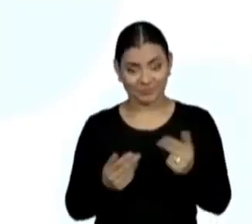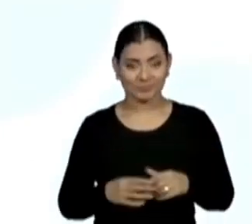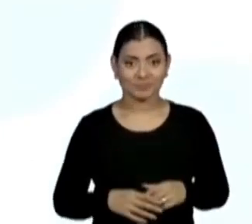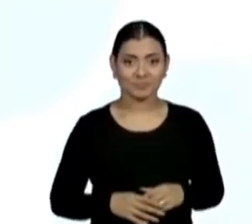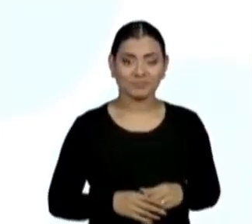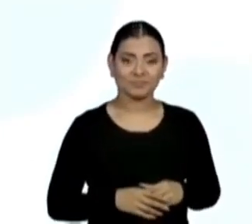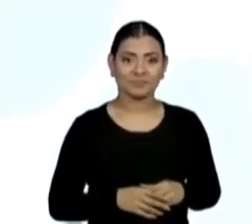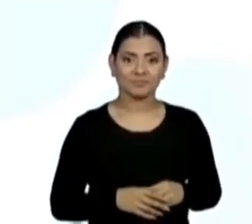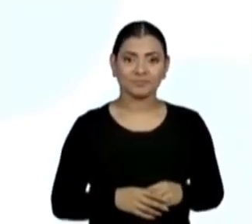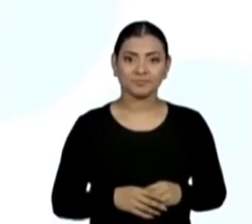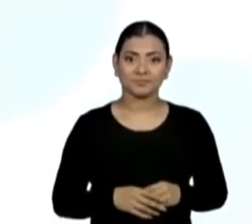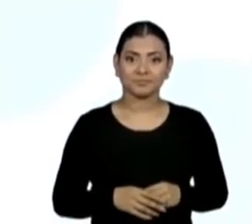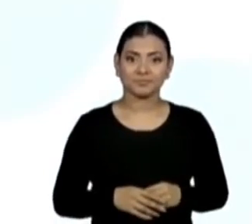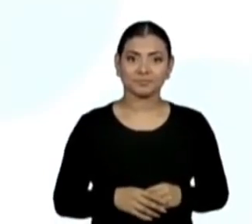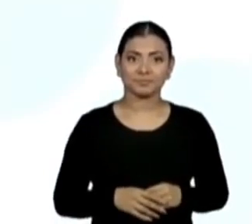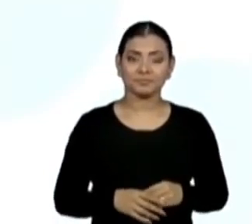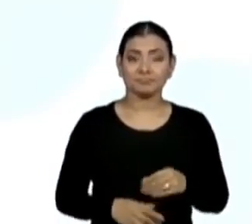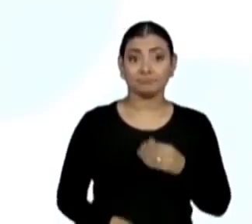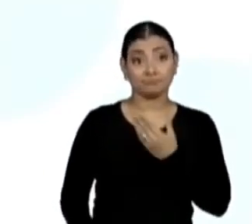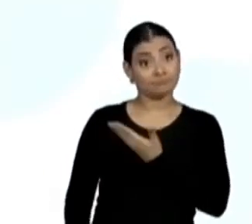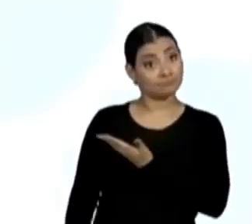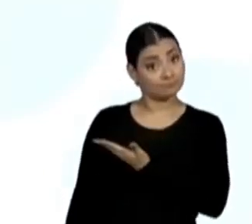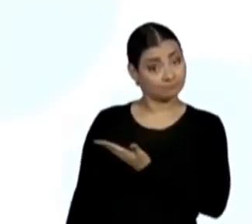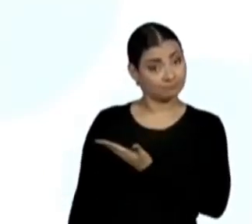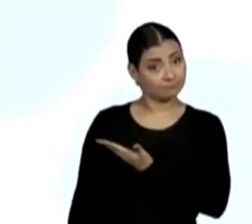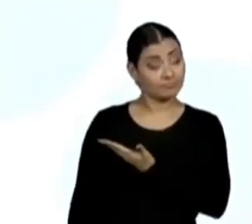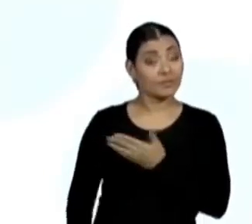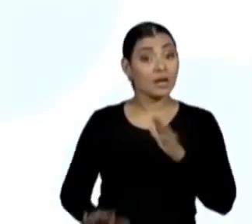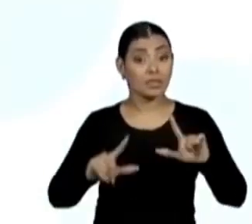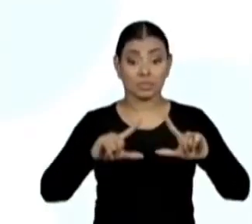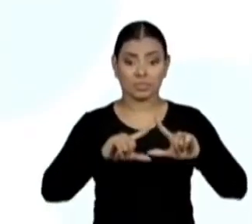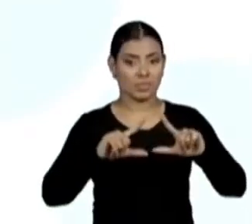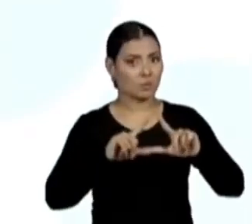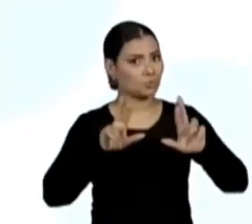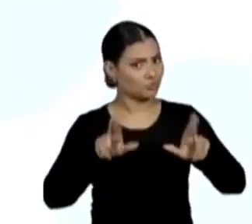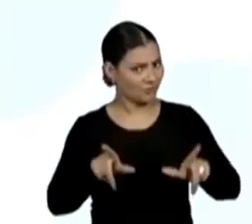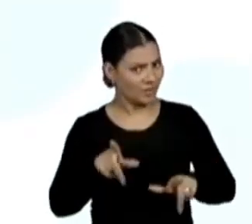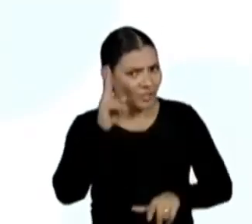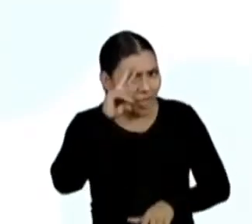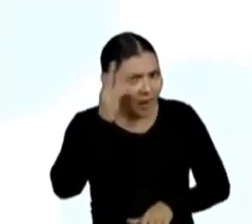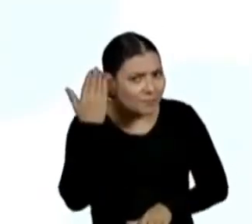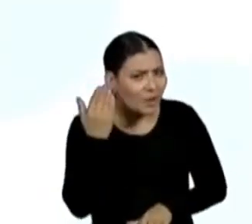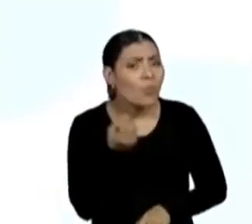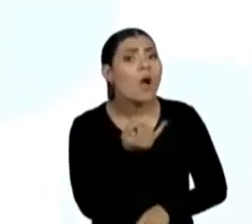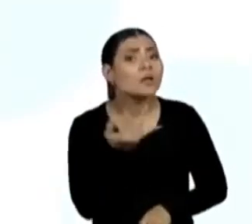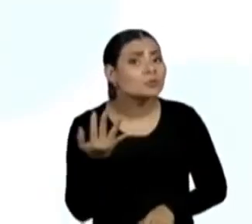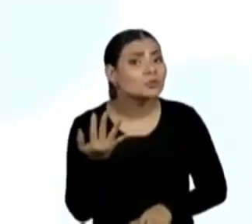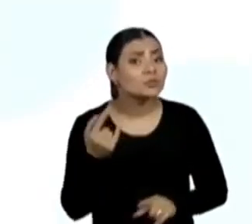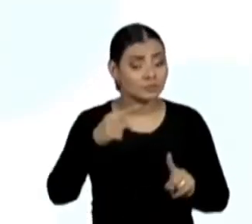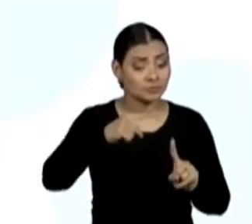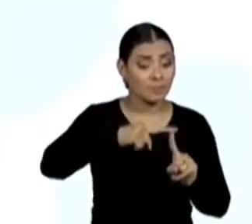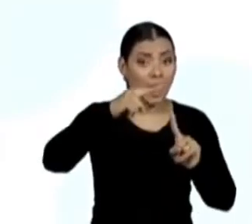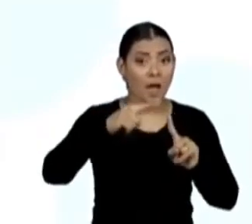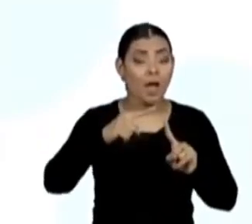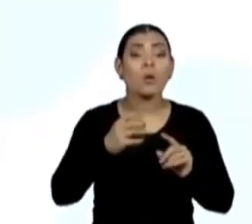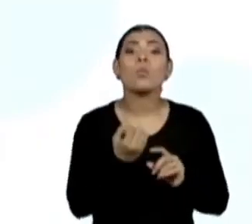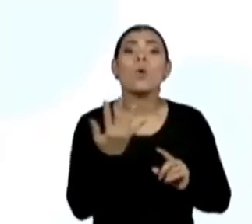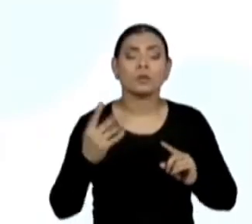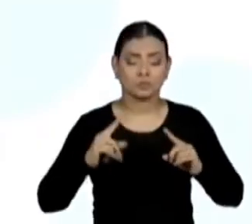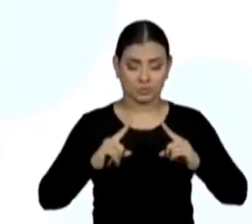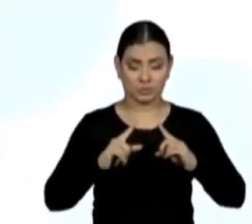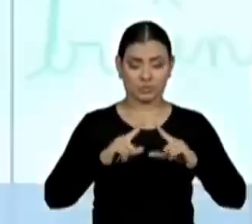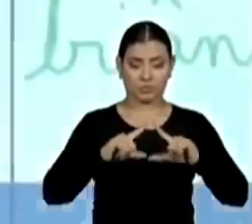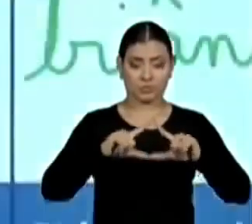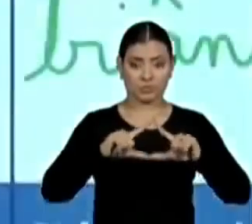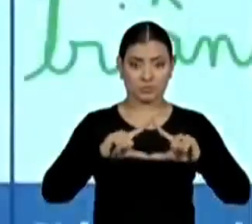vértices. Enquanto do triângulo, quantos vértices são? Acabamos de realizar a contagem na